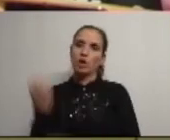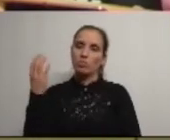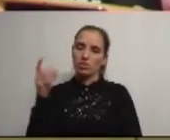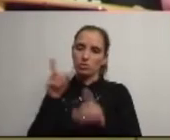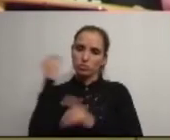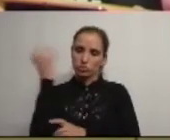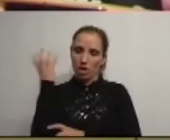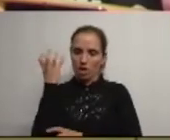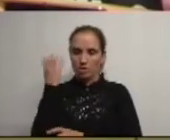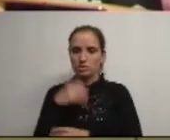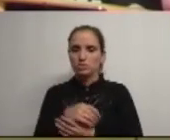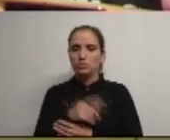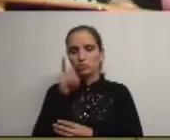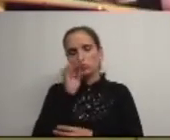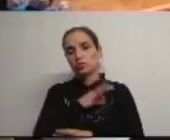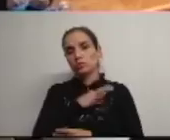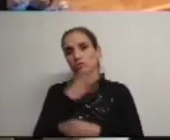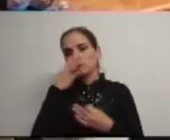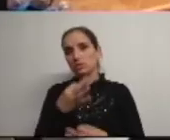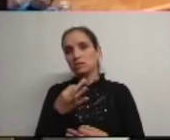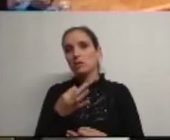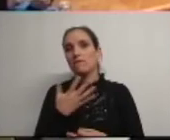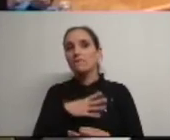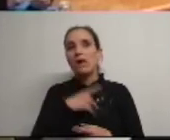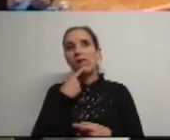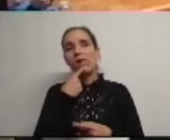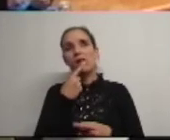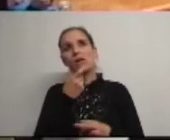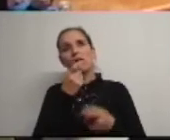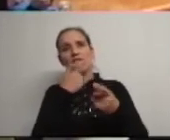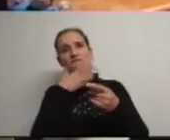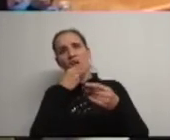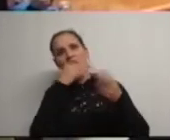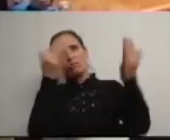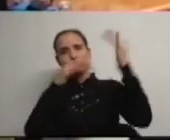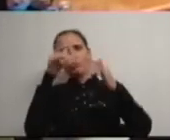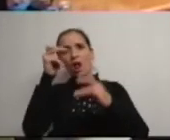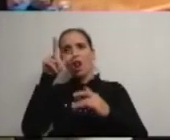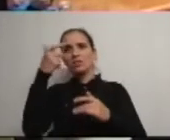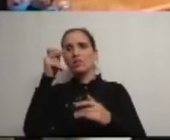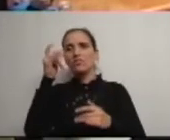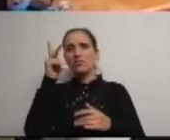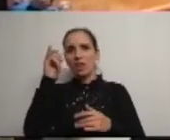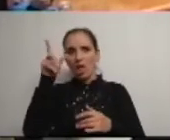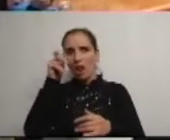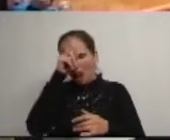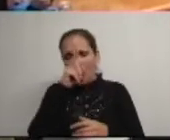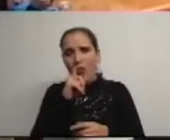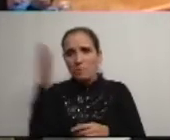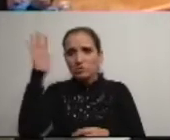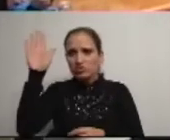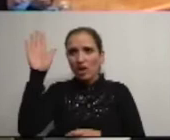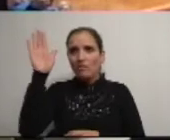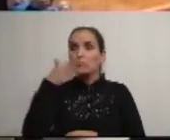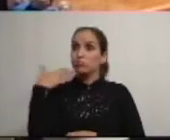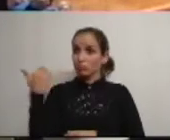cultural eu com certeza queria que se mantivessem as ruínas que estavam na Alta Vila lembra-se lembra-se das ruínas lembra-se das ruínas que lá estavam